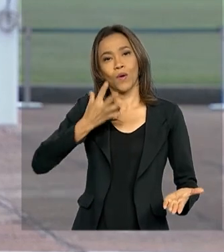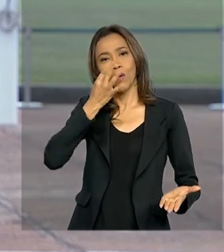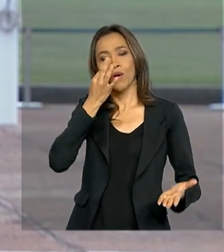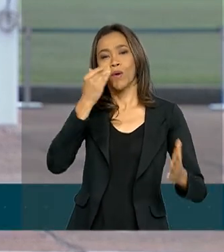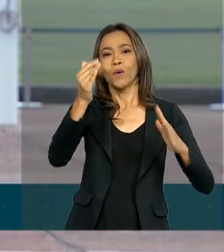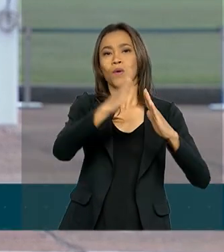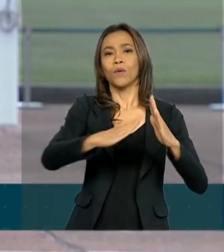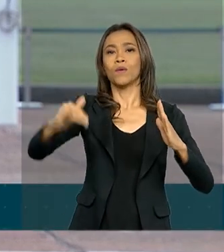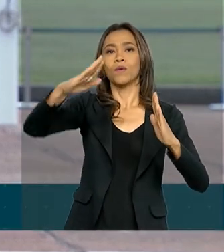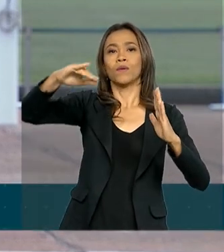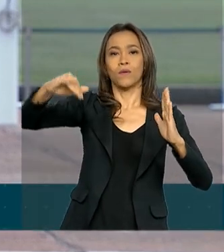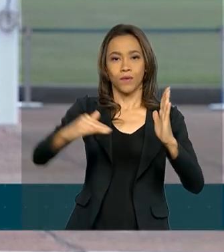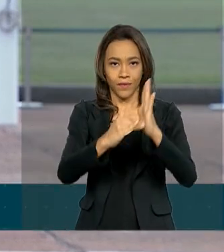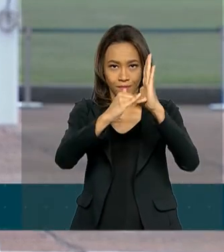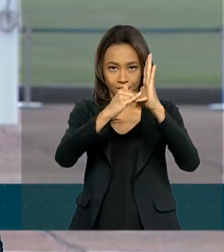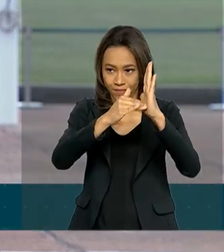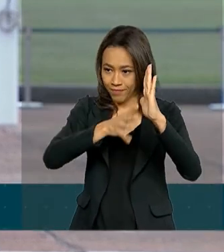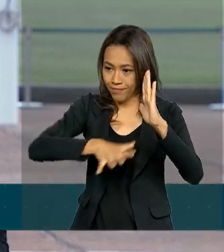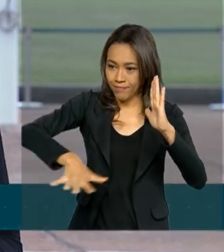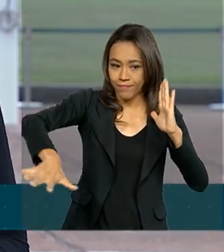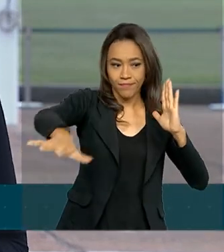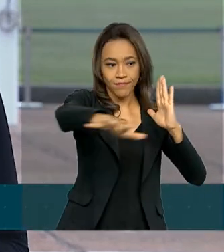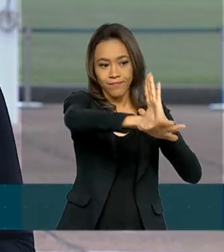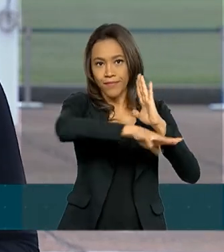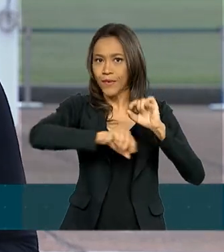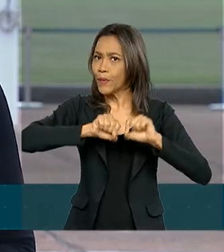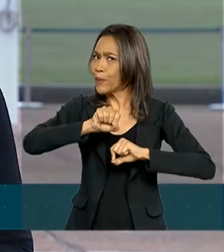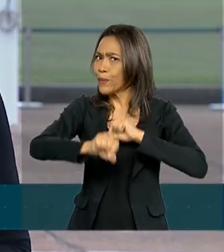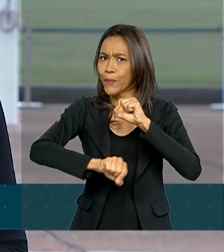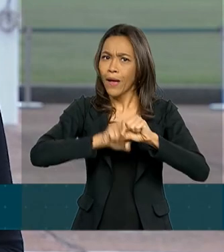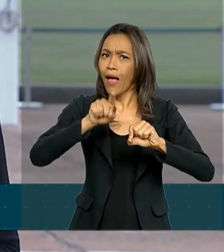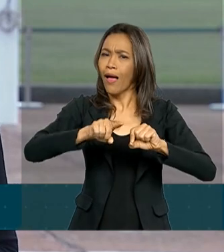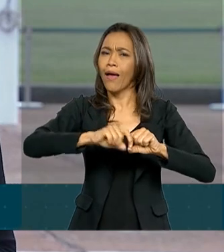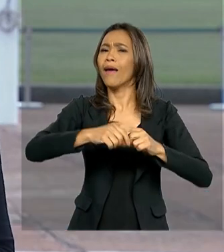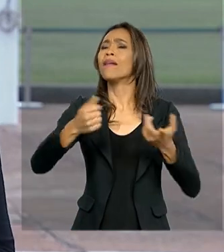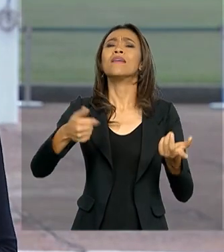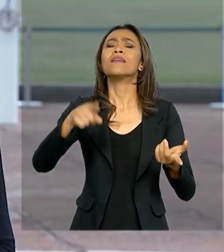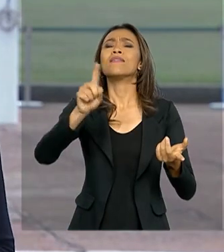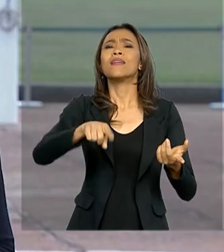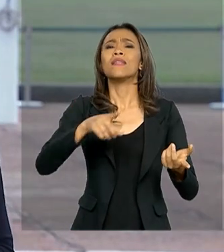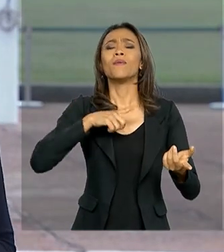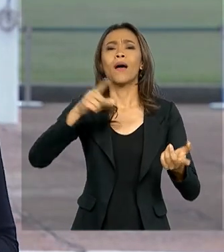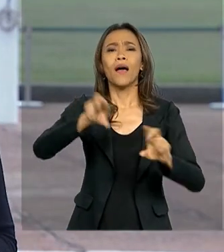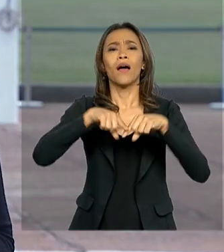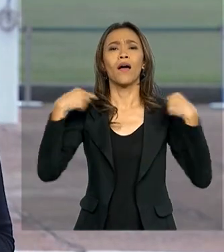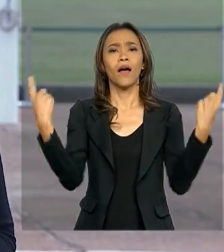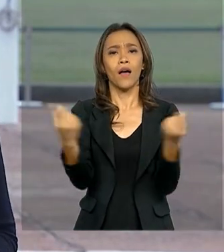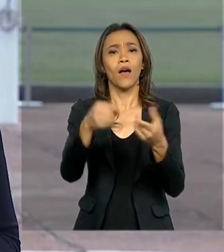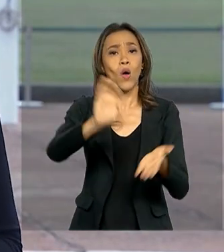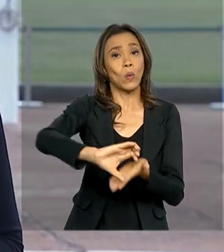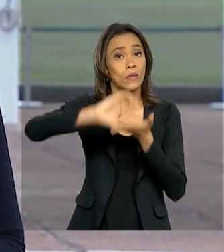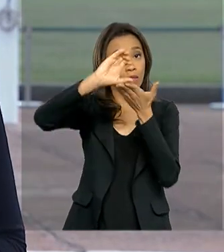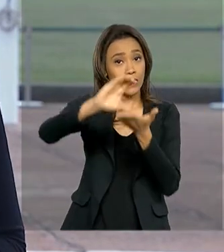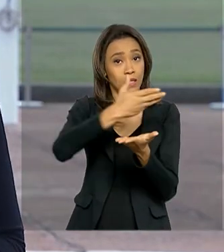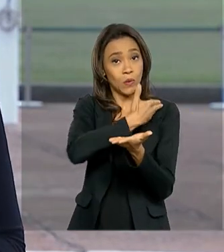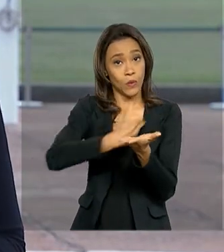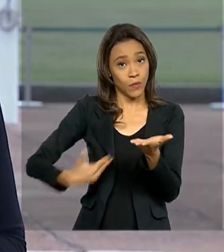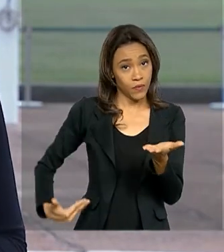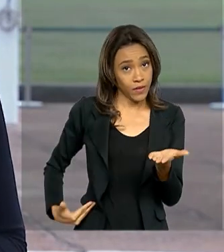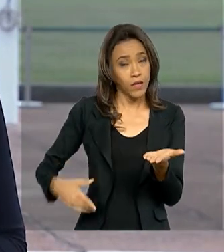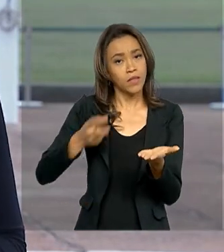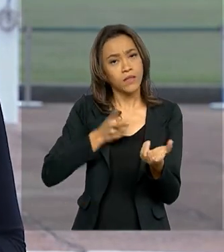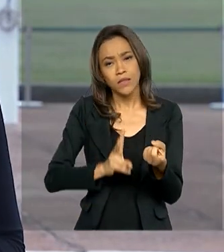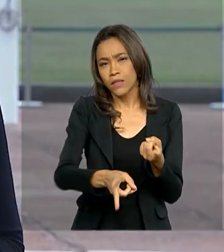presidente da República. E é aqui que vai acontecer a 23ª reunião do Conselho de Governo. Essa reunião acontece